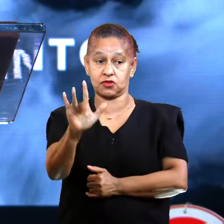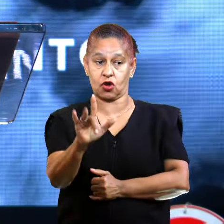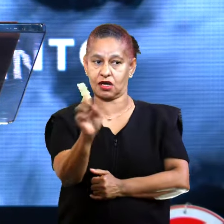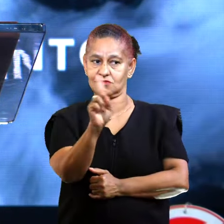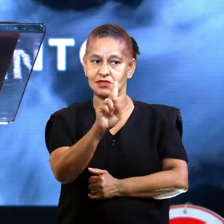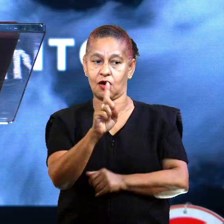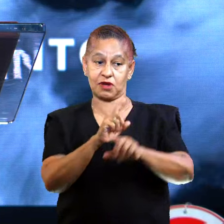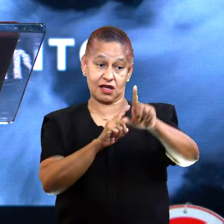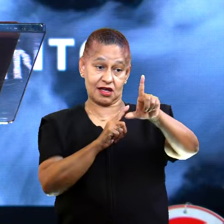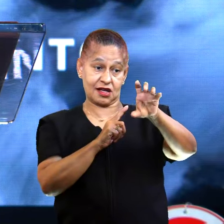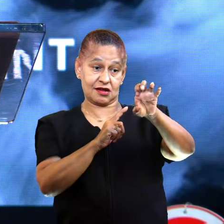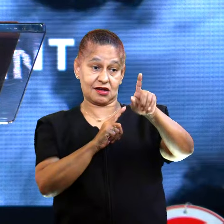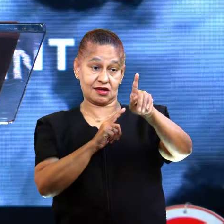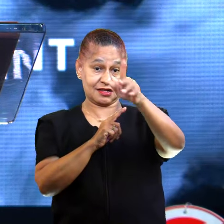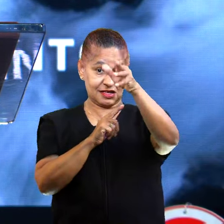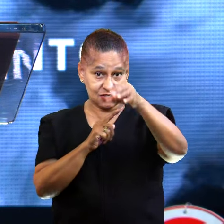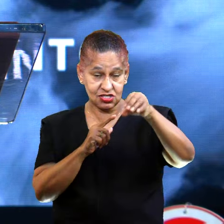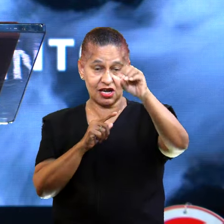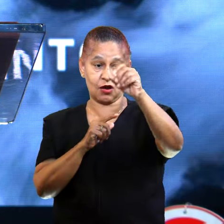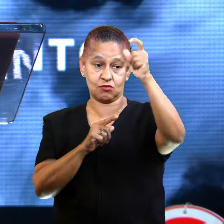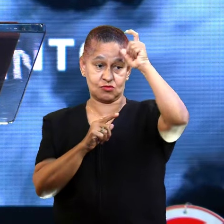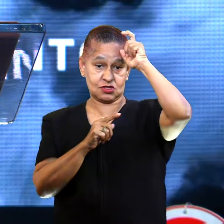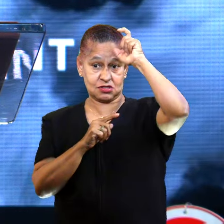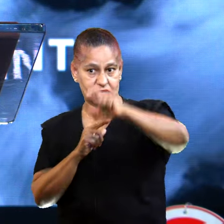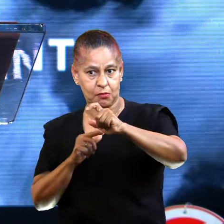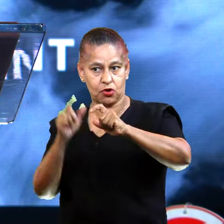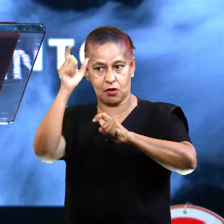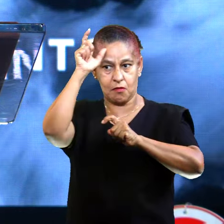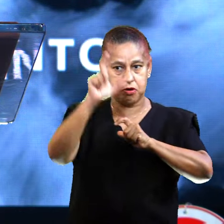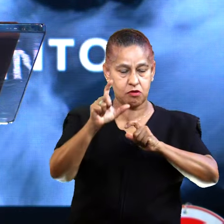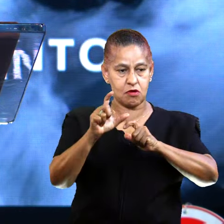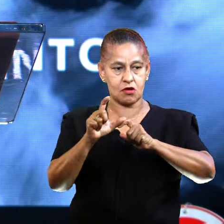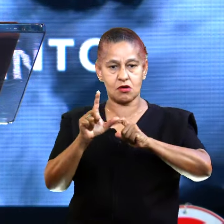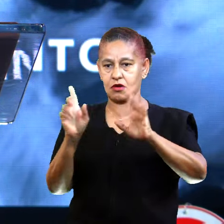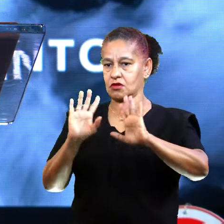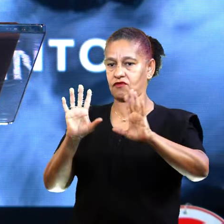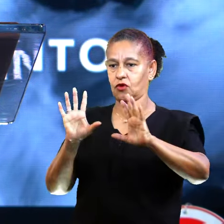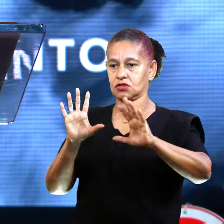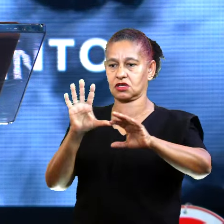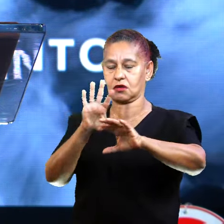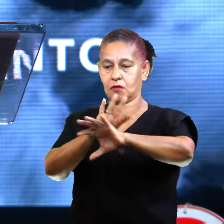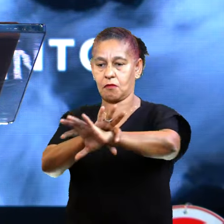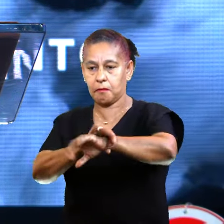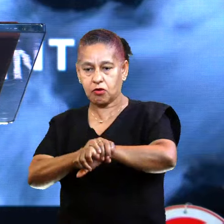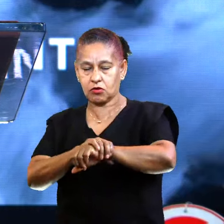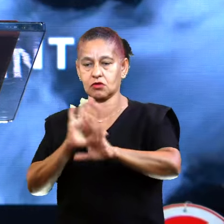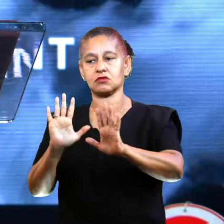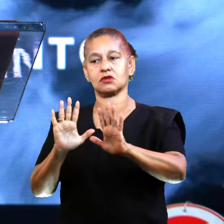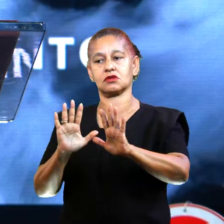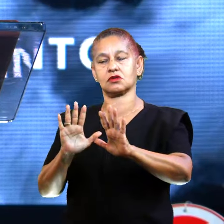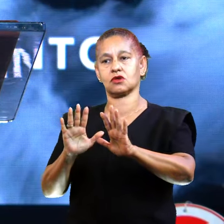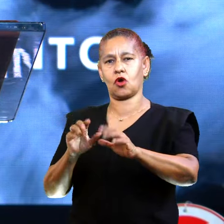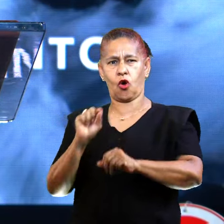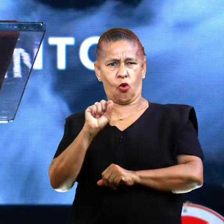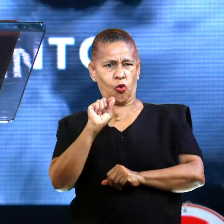demônios. Vocês não vão conseguir segurar. E eu disse... O é a legião? E ela falou... Você vai ver.